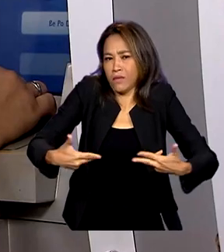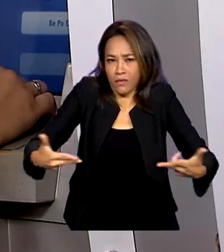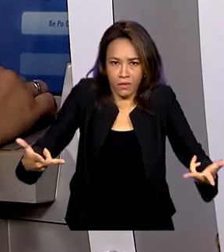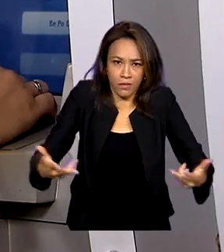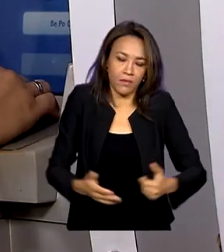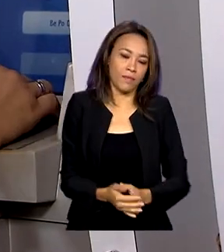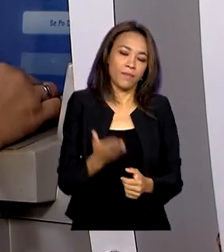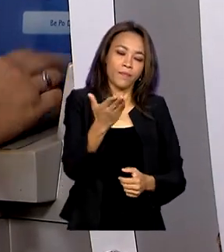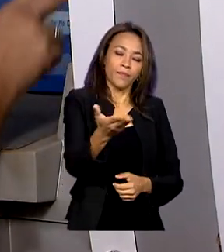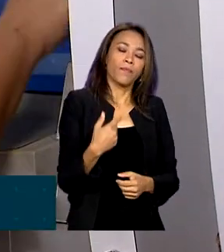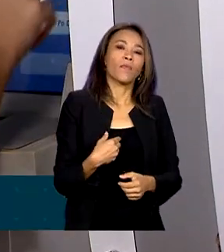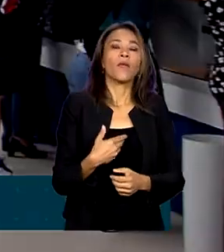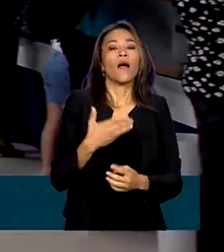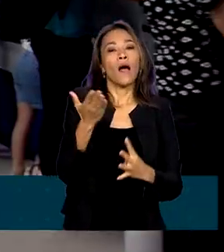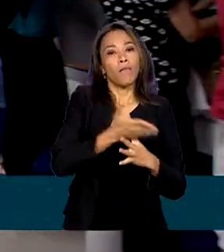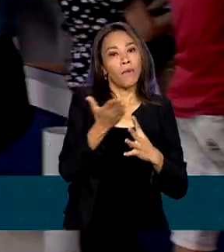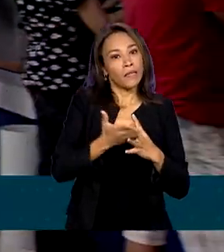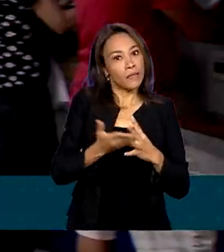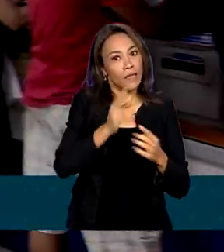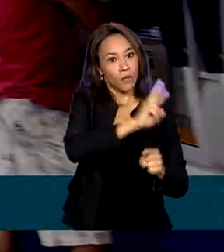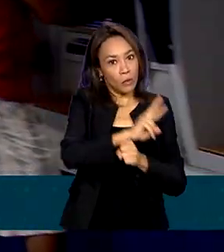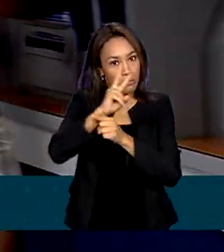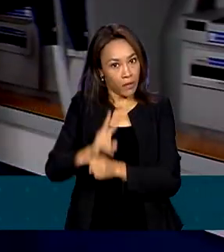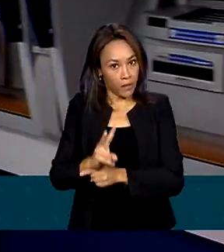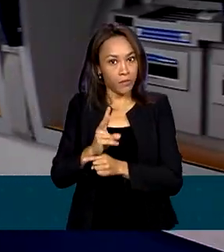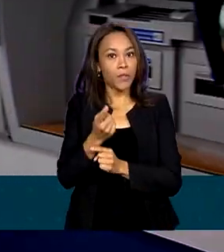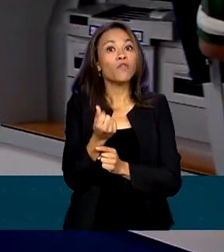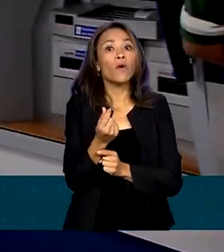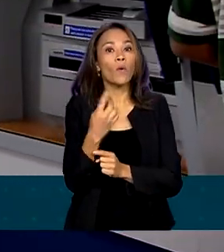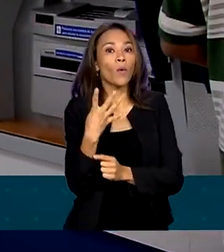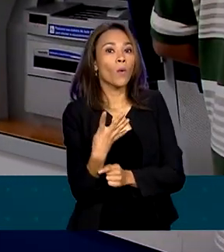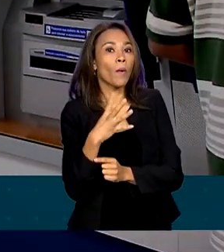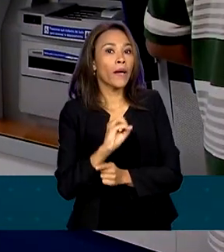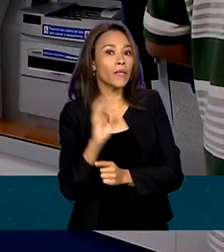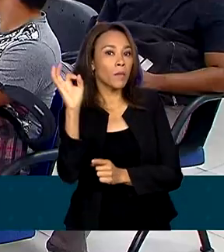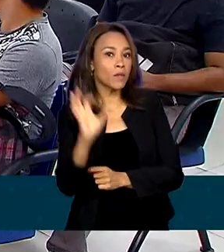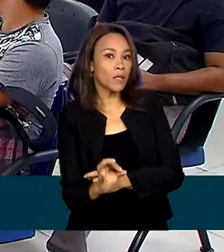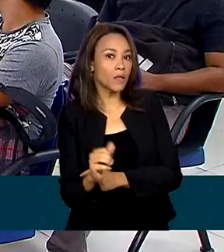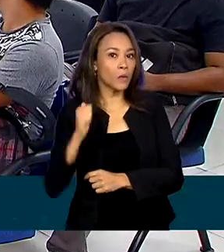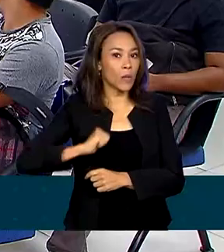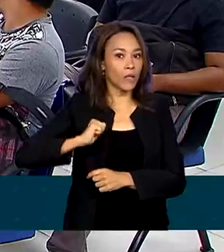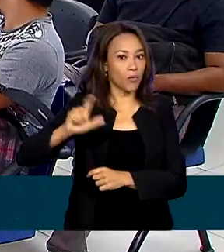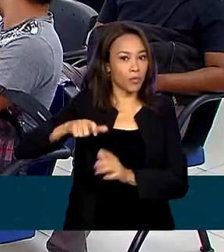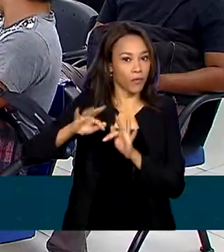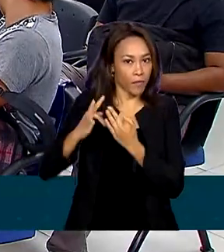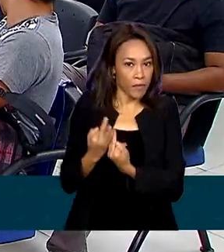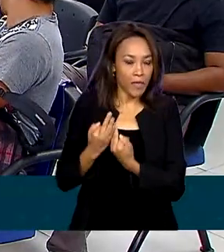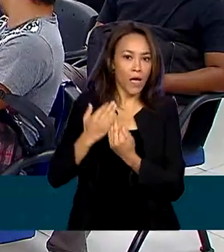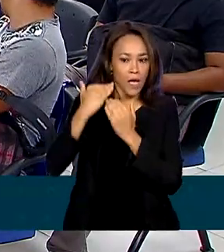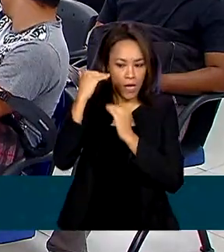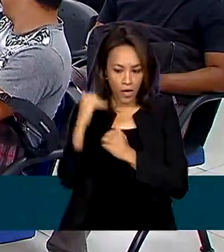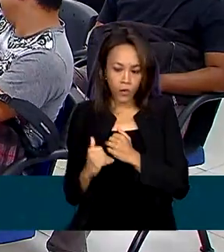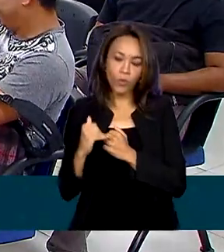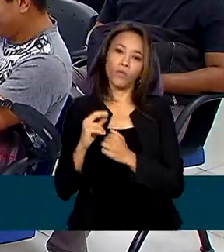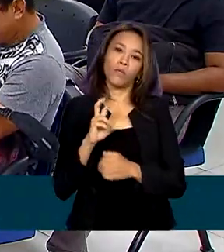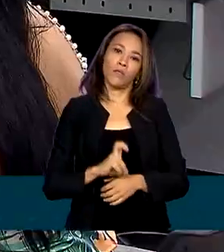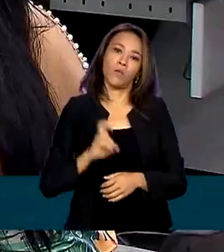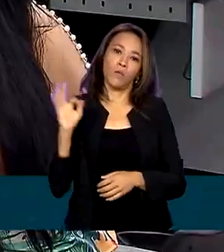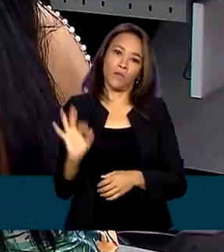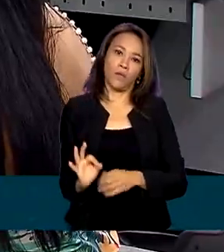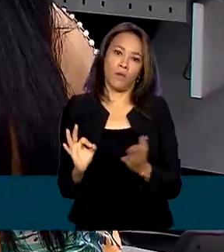parcela do empréstimo, que era de até 40% do valor do benefício, reduz para até 5%.